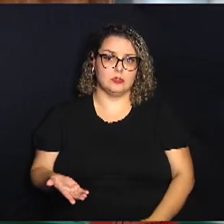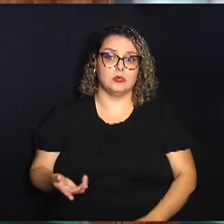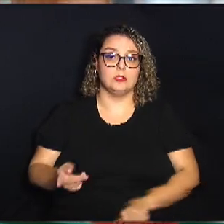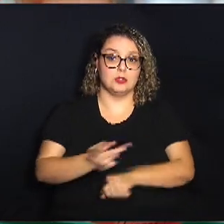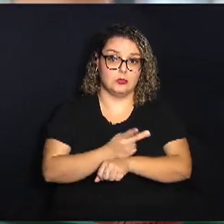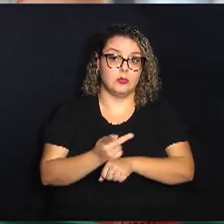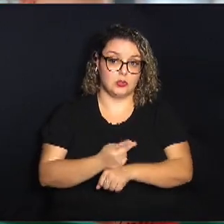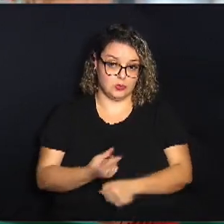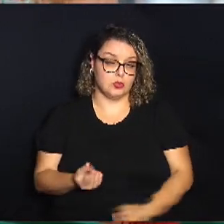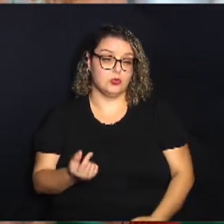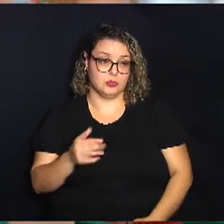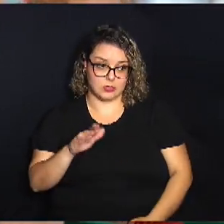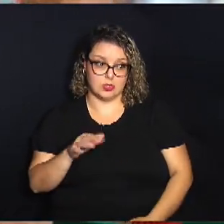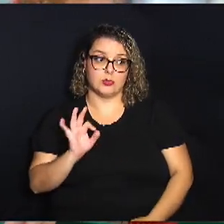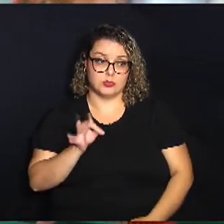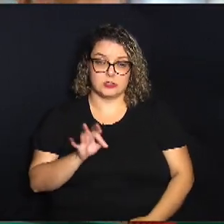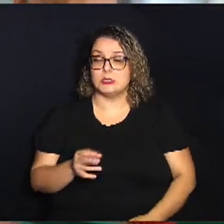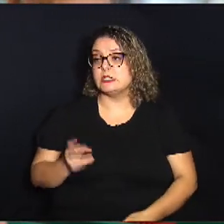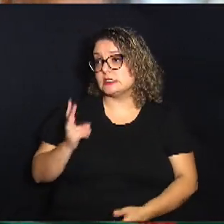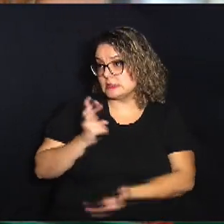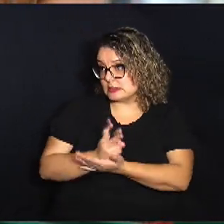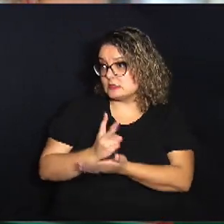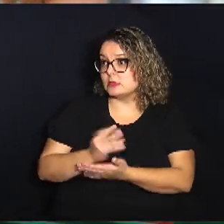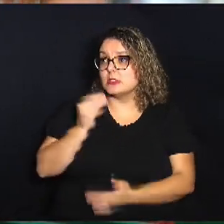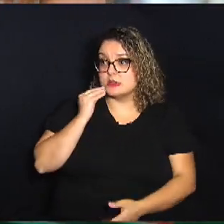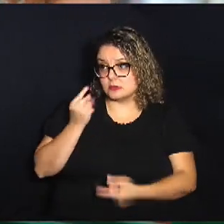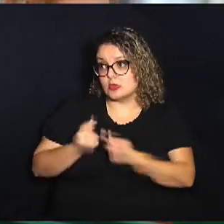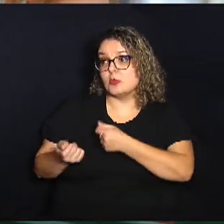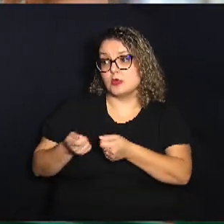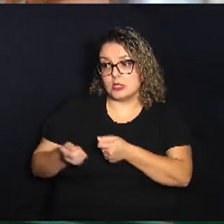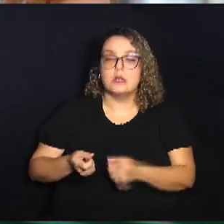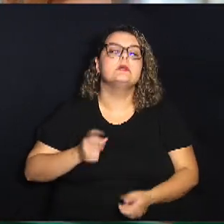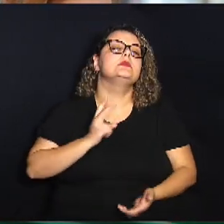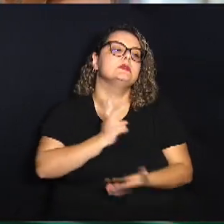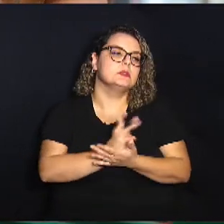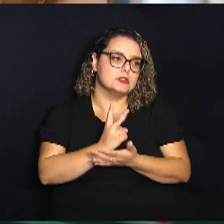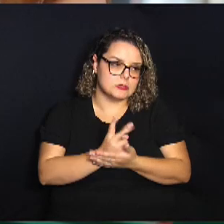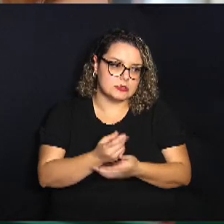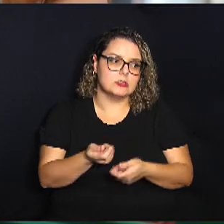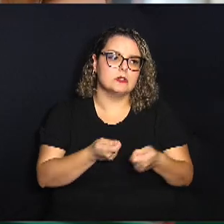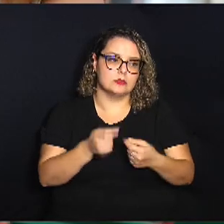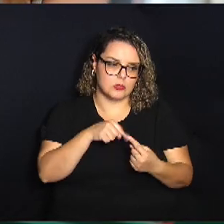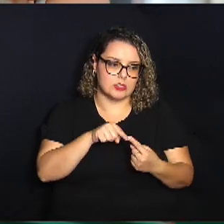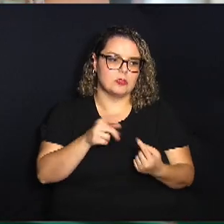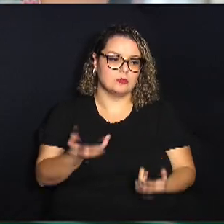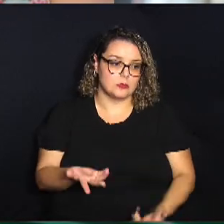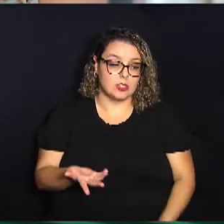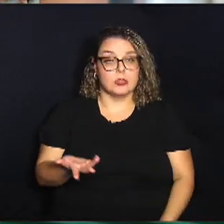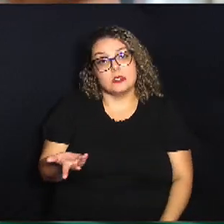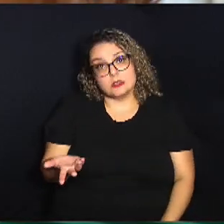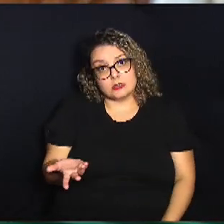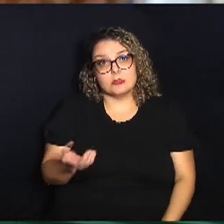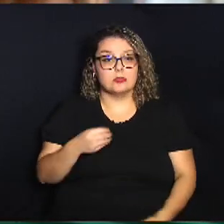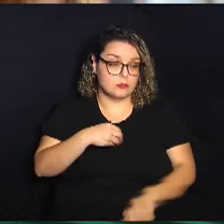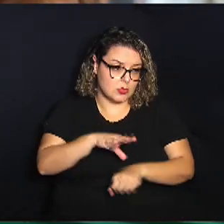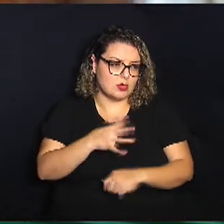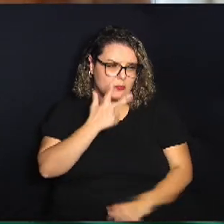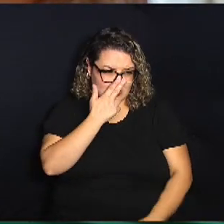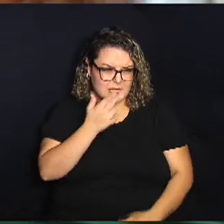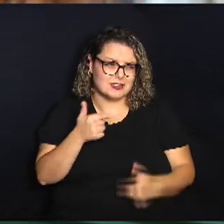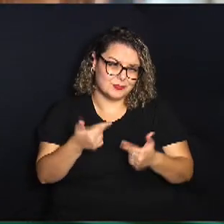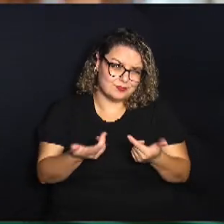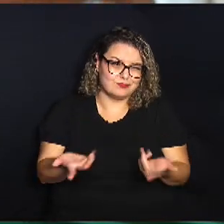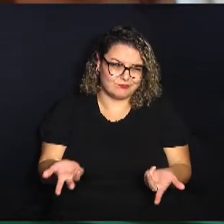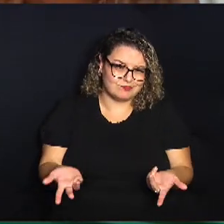promoções com certeza sempre para tentar economizar no orçamento sempre com esse objetivo e assim é uma dica que parece chato